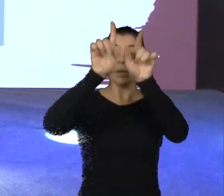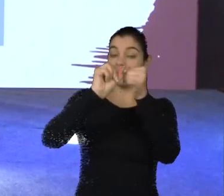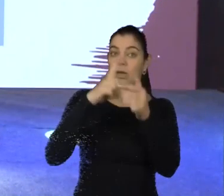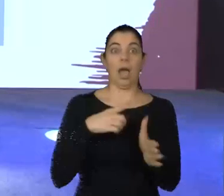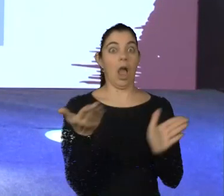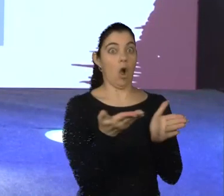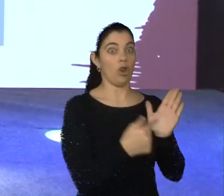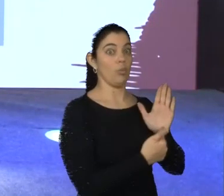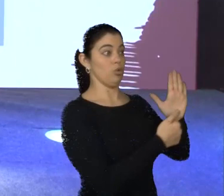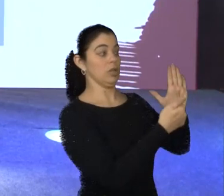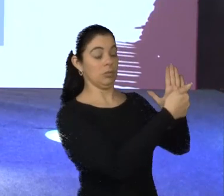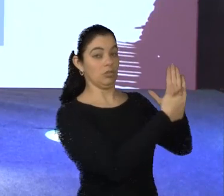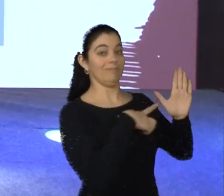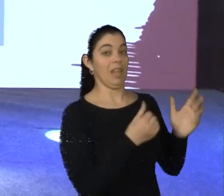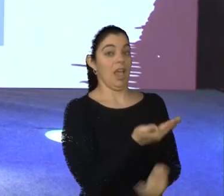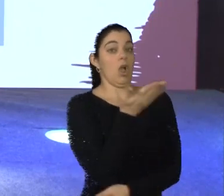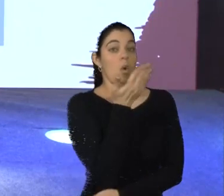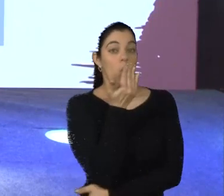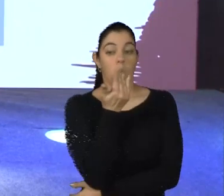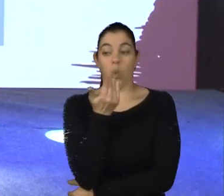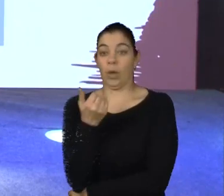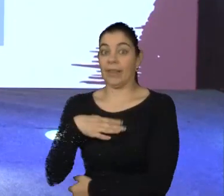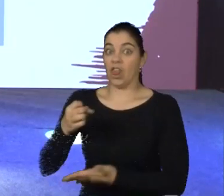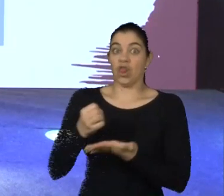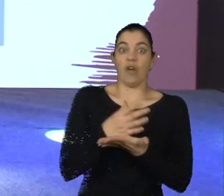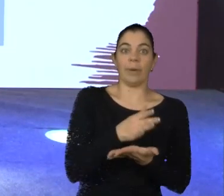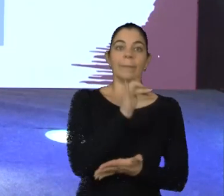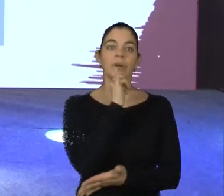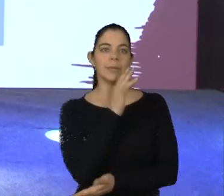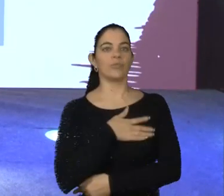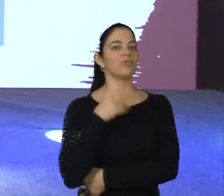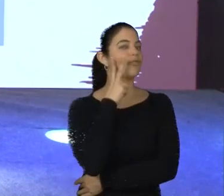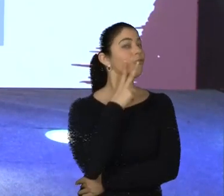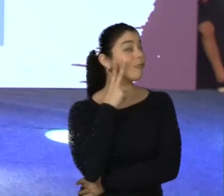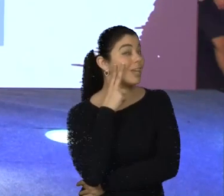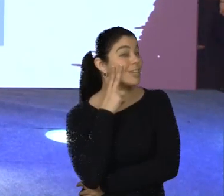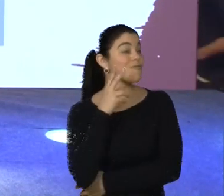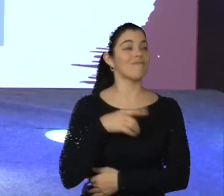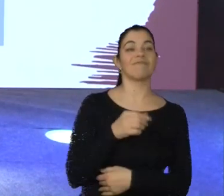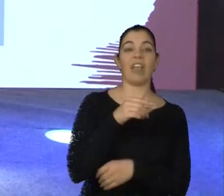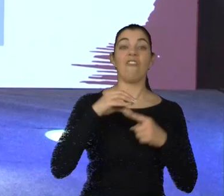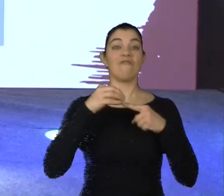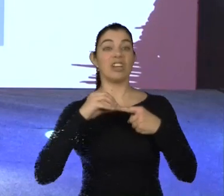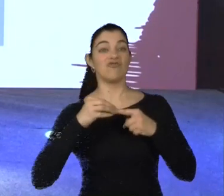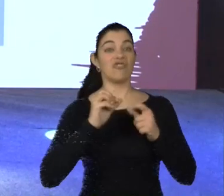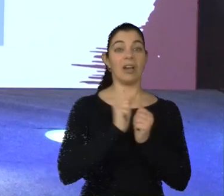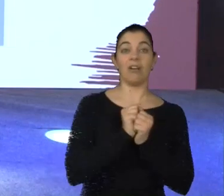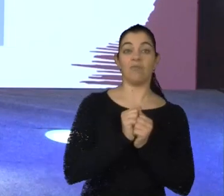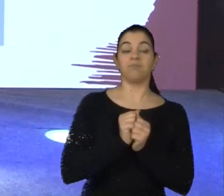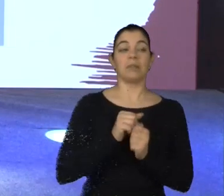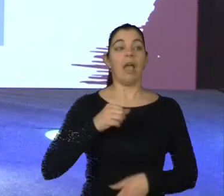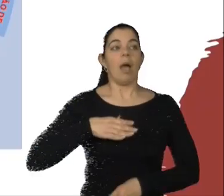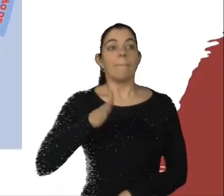alimentos que fazem parte dessa dieta do Mediterrâneo. Então, vi um tinto, um feijão, óleo de azeite, peixe, frutas vermelhas,